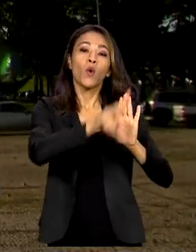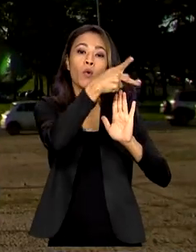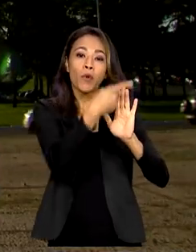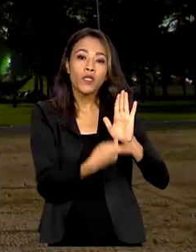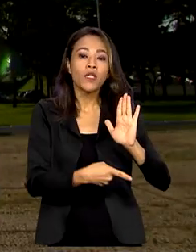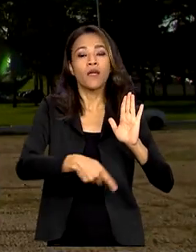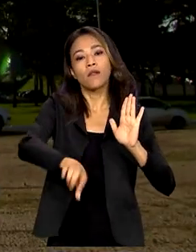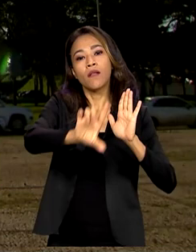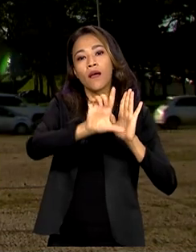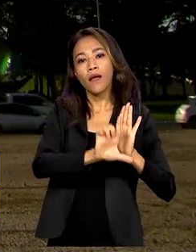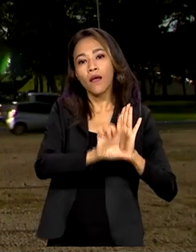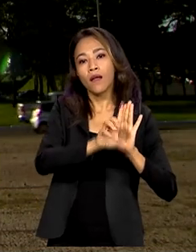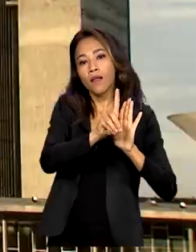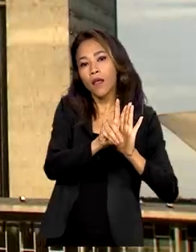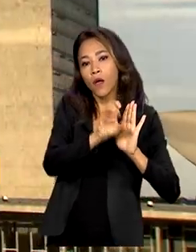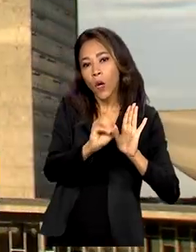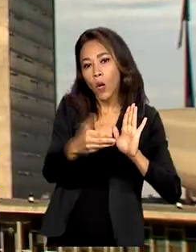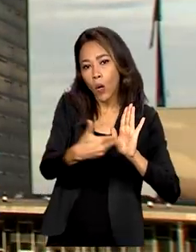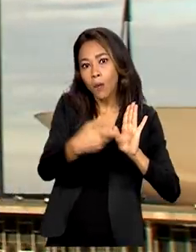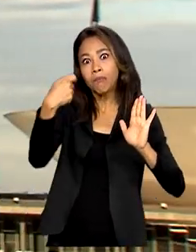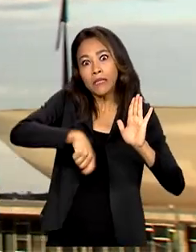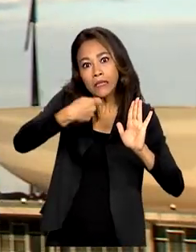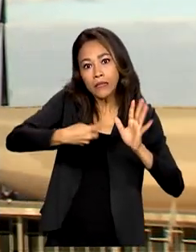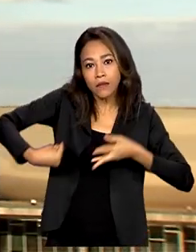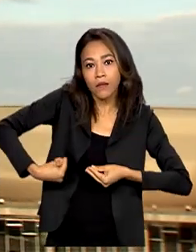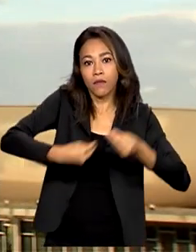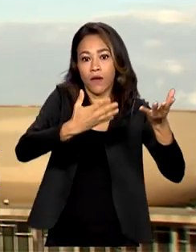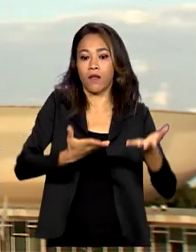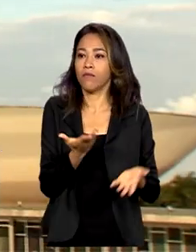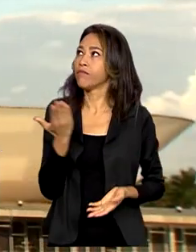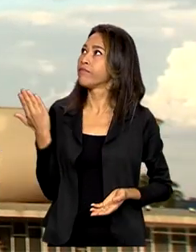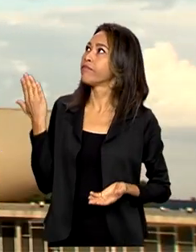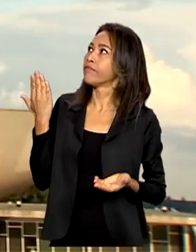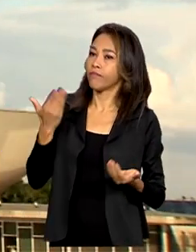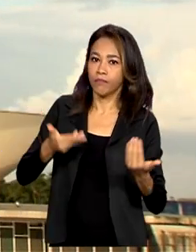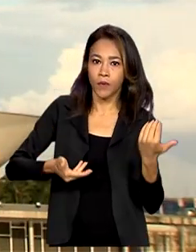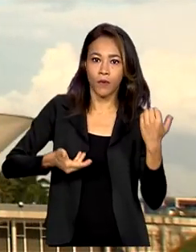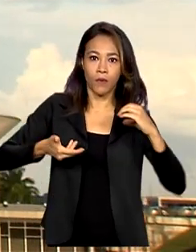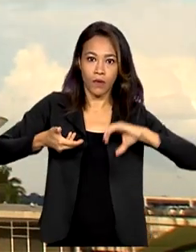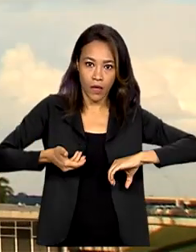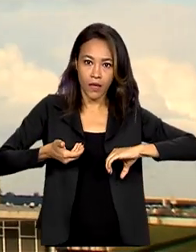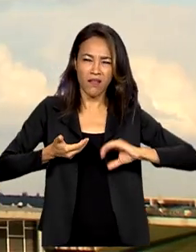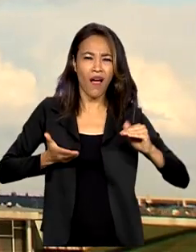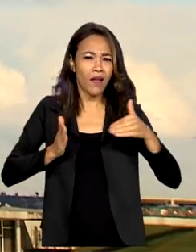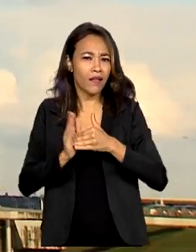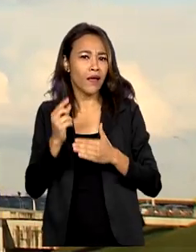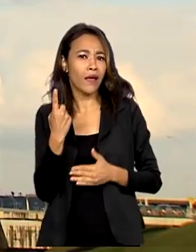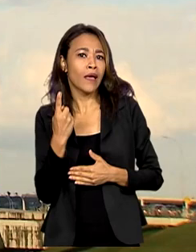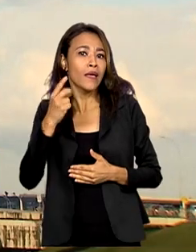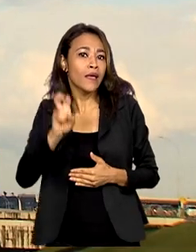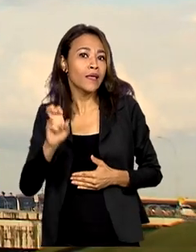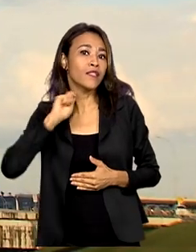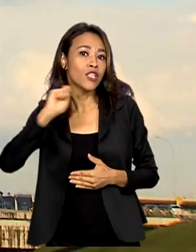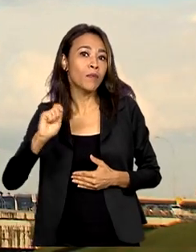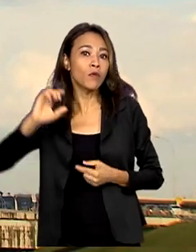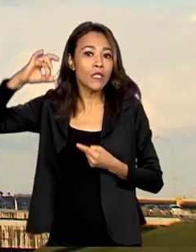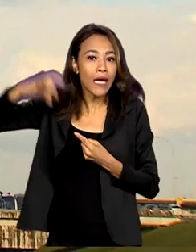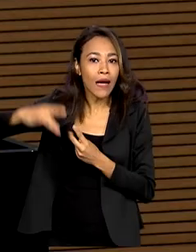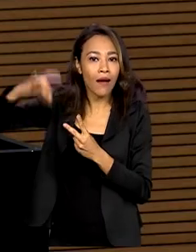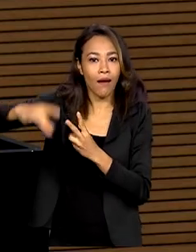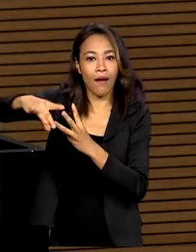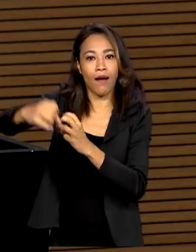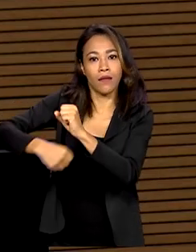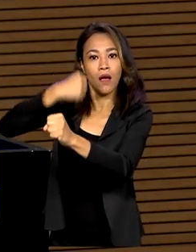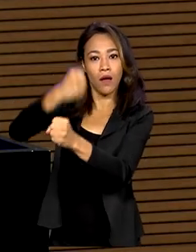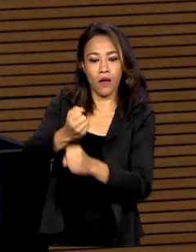Diretrizes Orçamentárias tem de ser enviado ao Congresso Nacional até 15 de abril de cada ano. Desta vez,